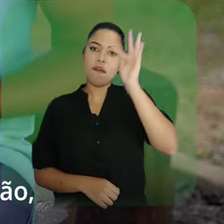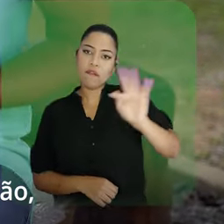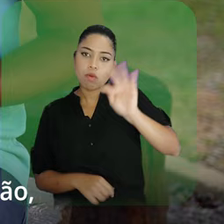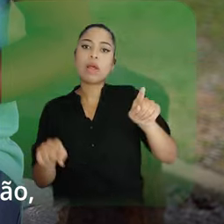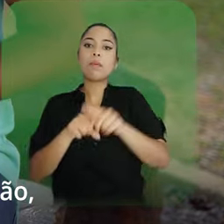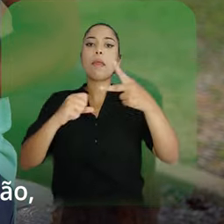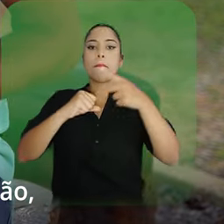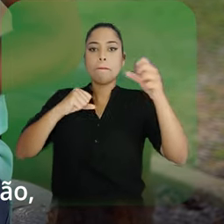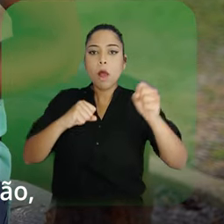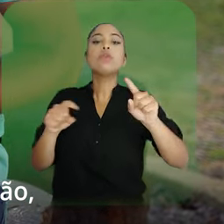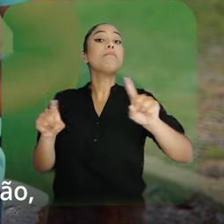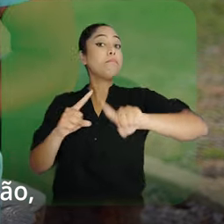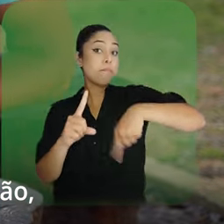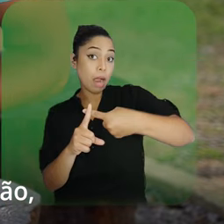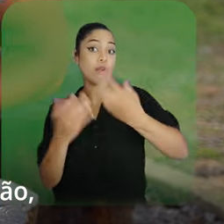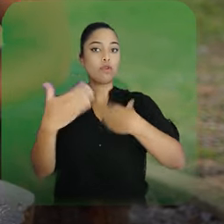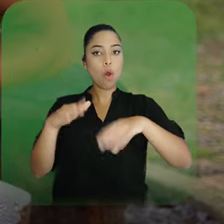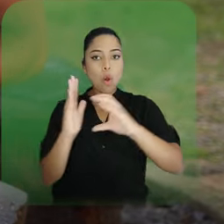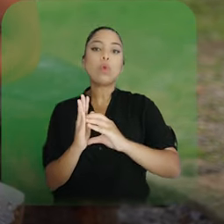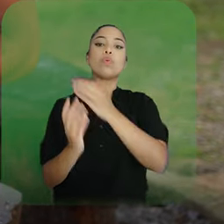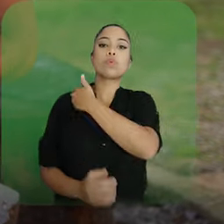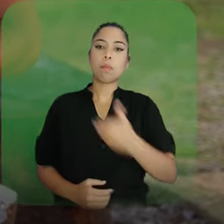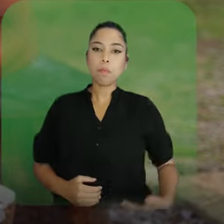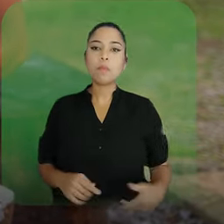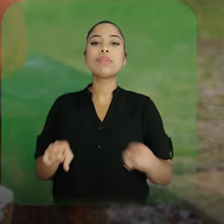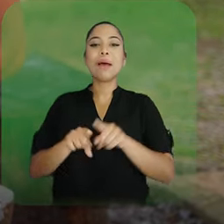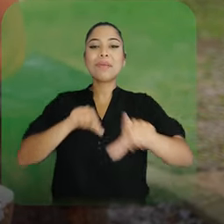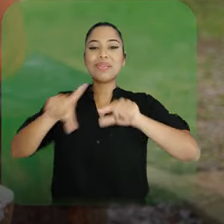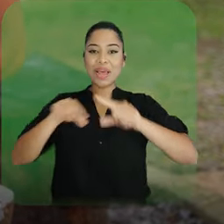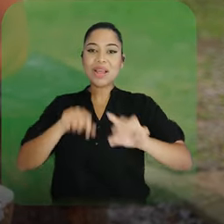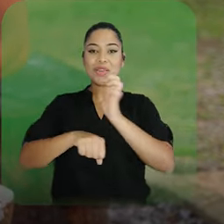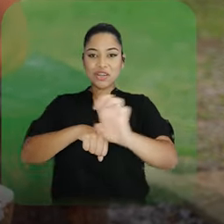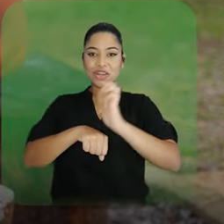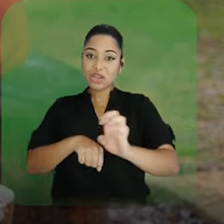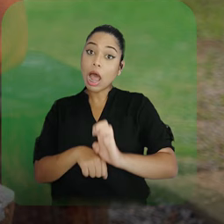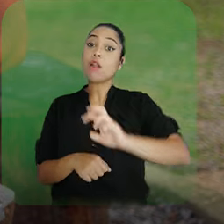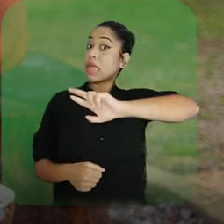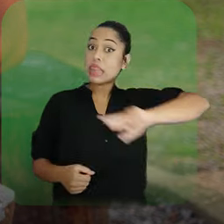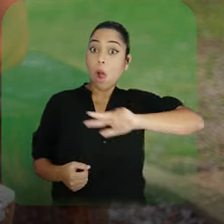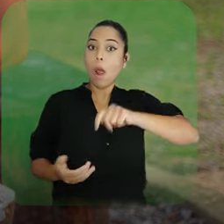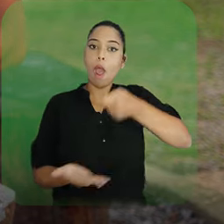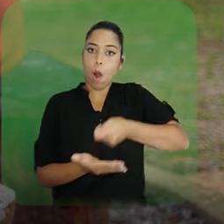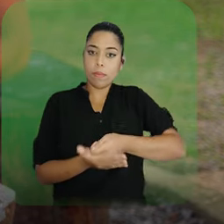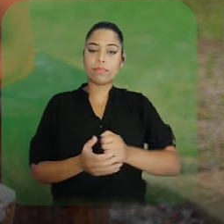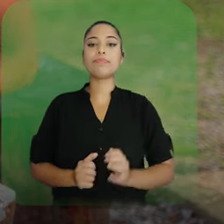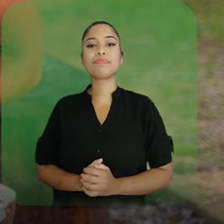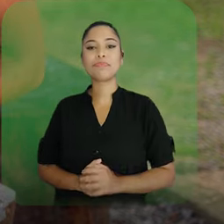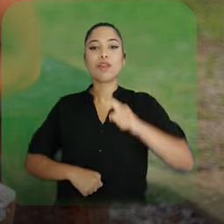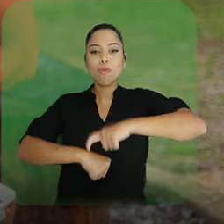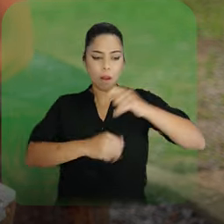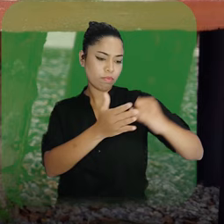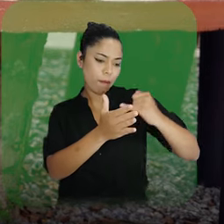técnicos, de graduação, pós-graduação, como também em concursos públicos e processos seletivos para estágios